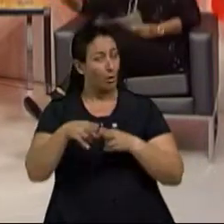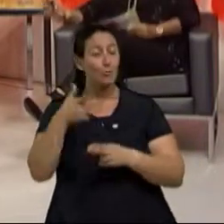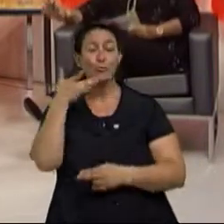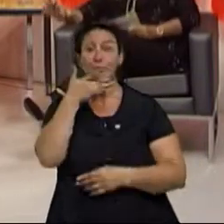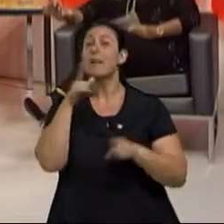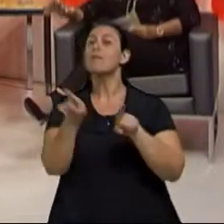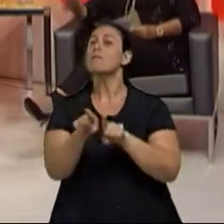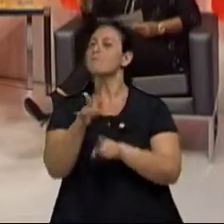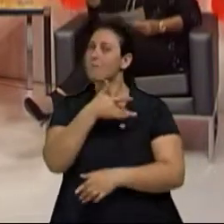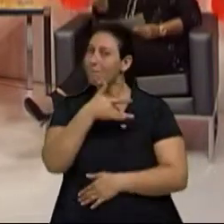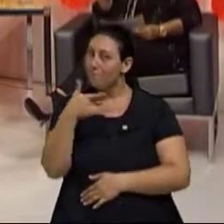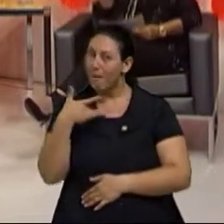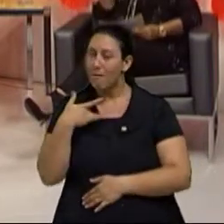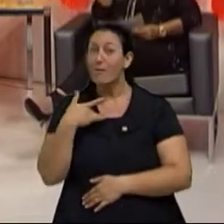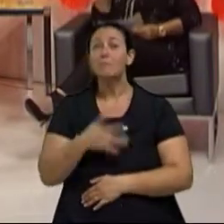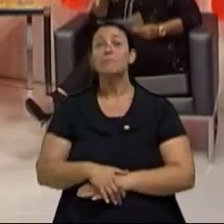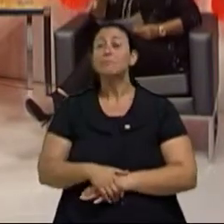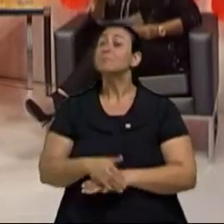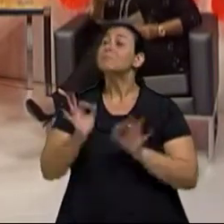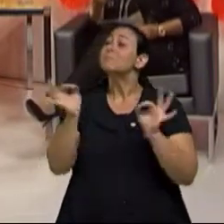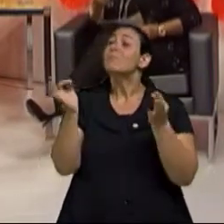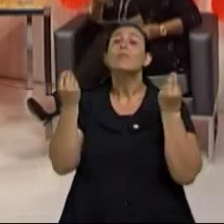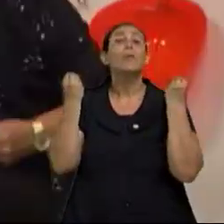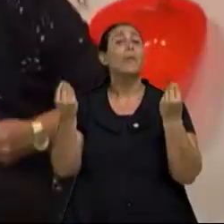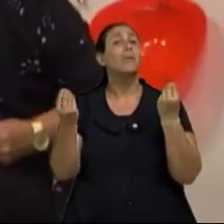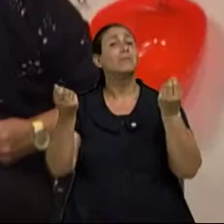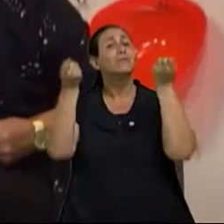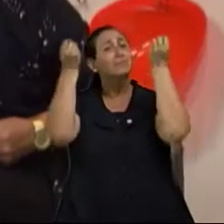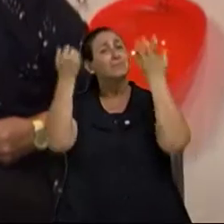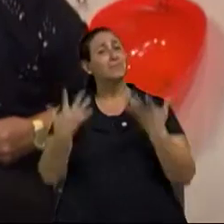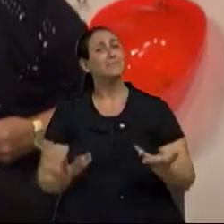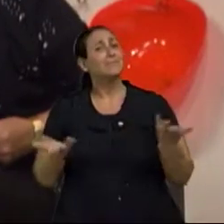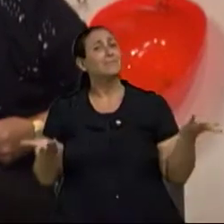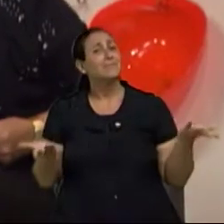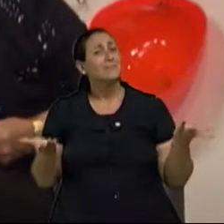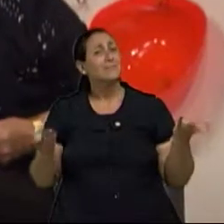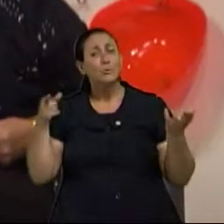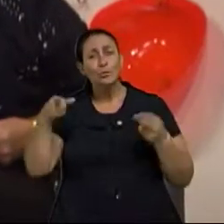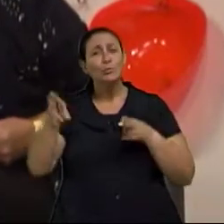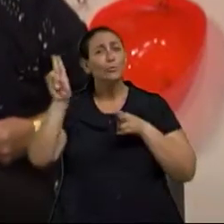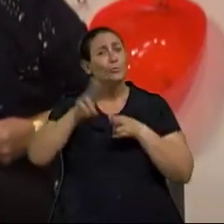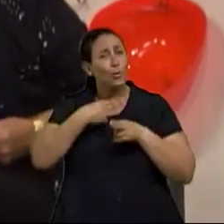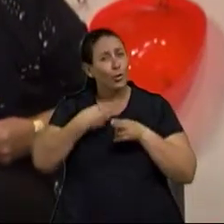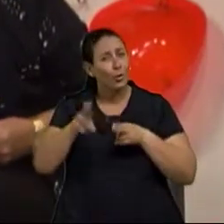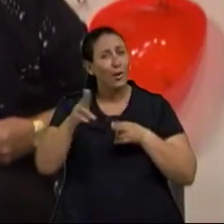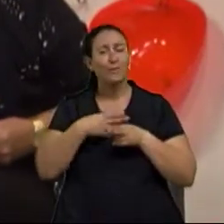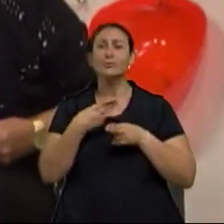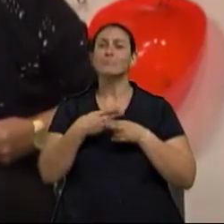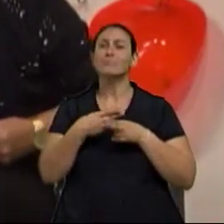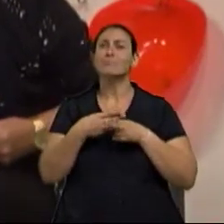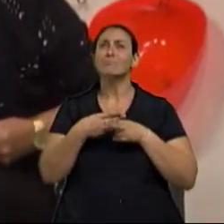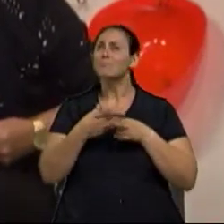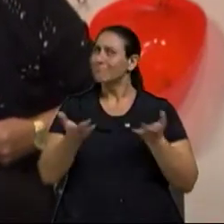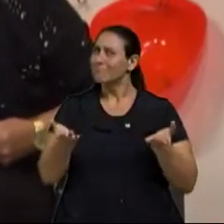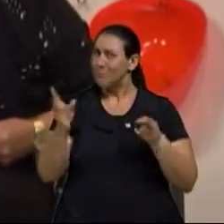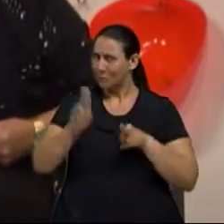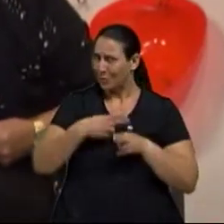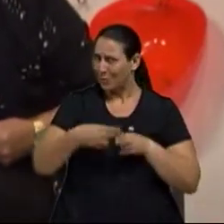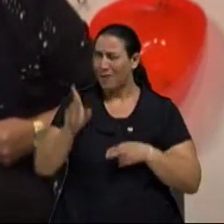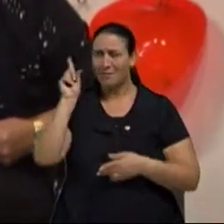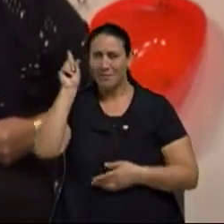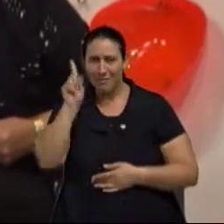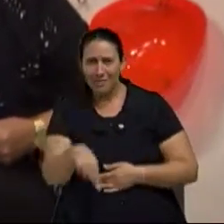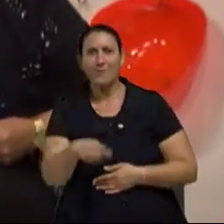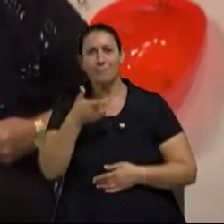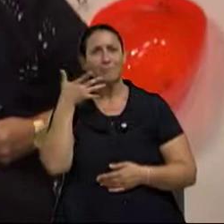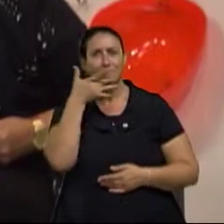Ah, que maravilha! E como definir esta maravilha que se chama chocolate e que é o start